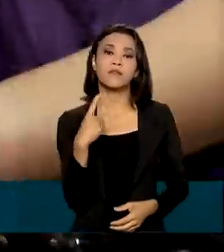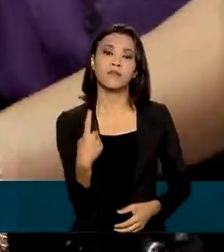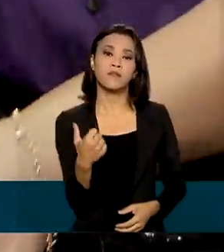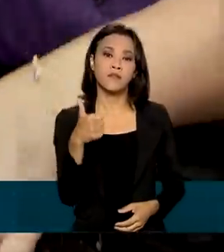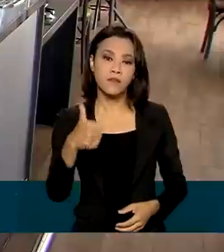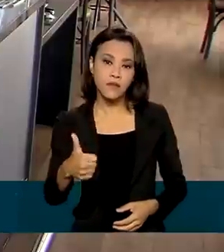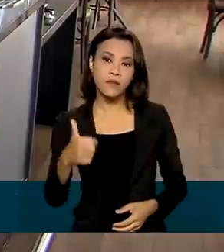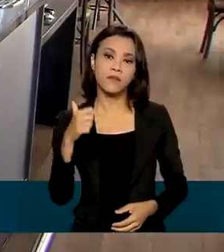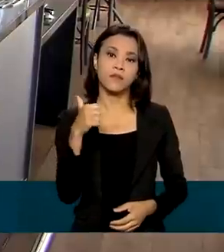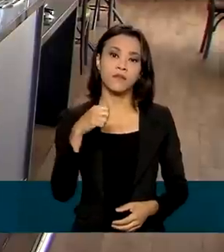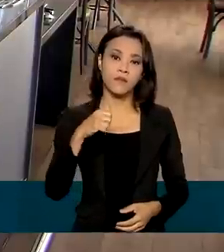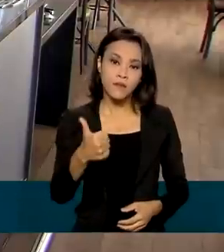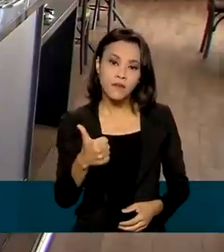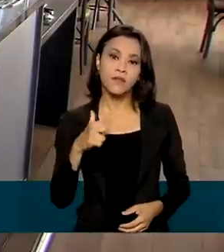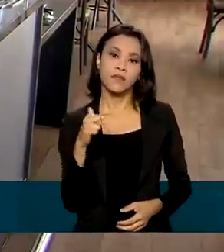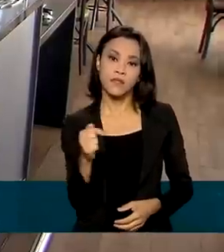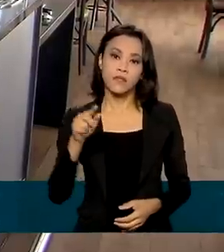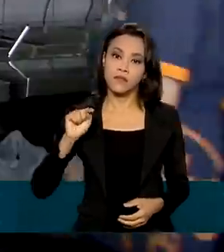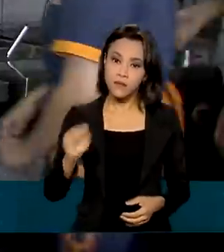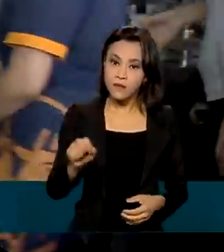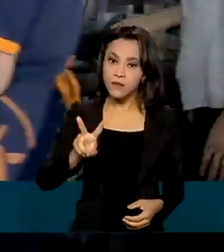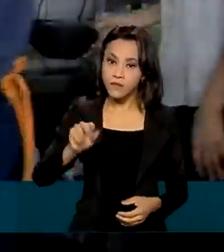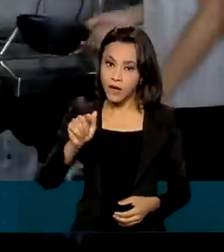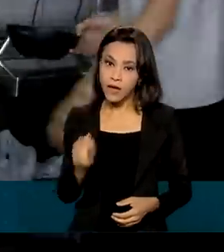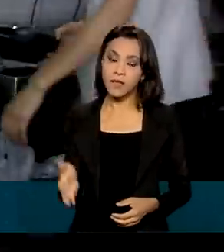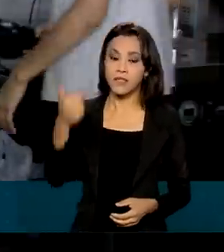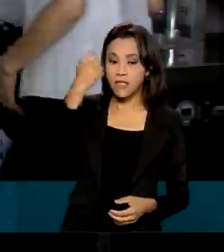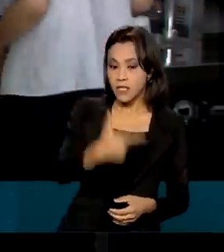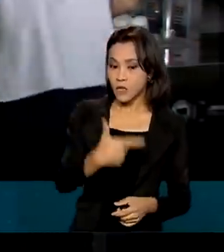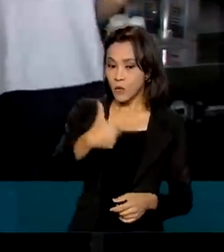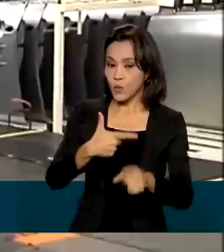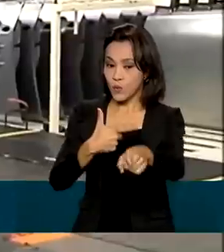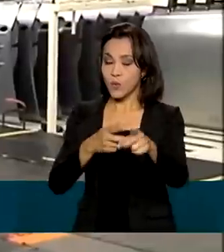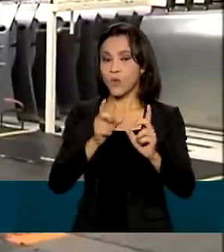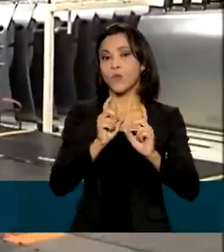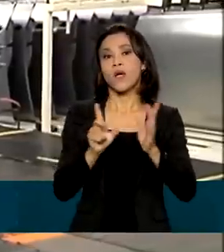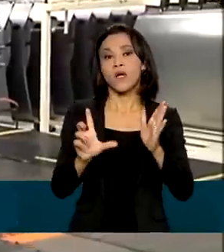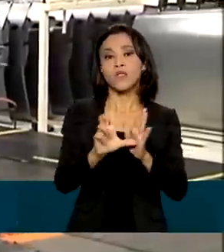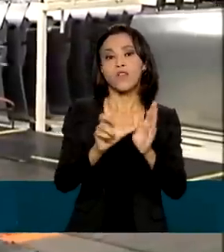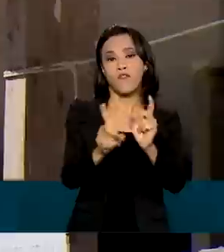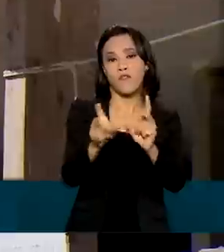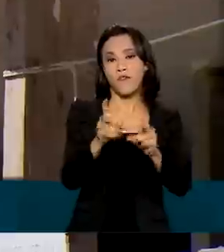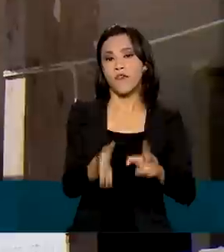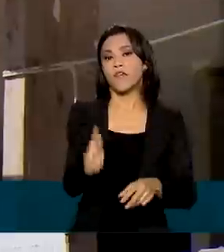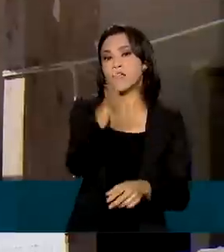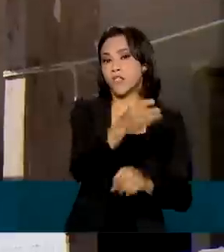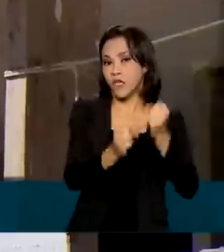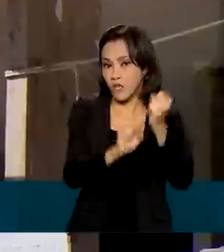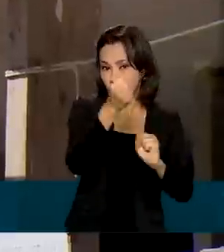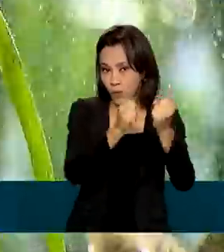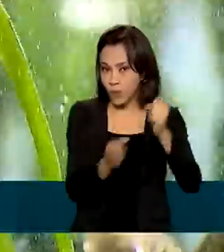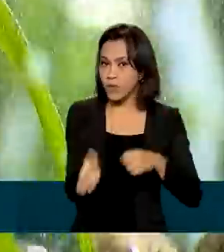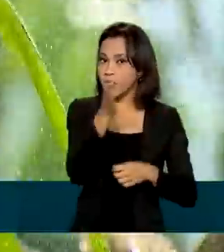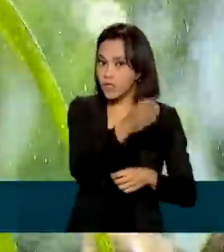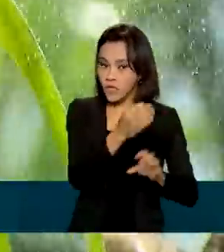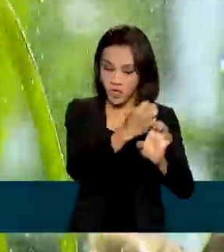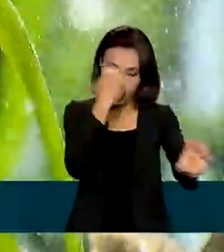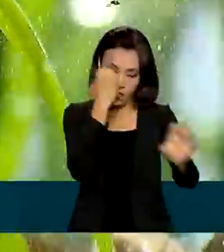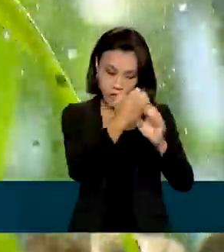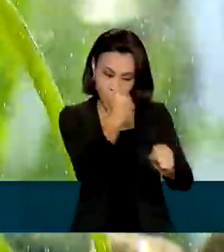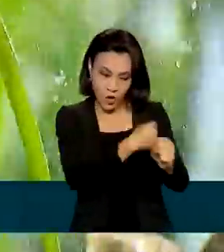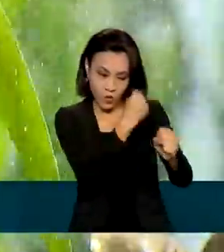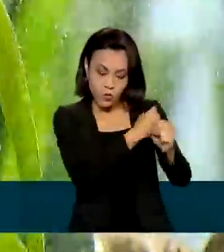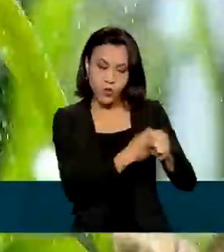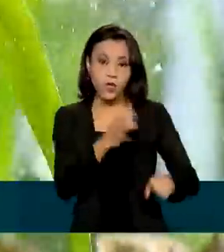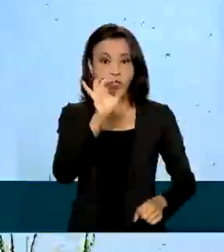vagas. Em segundo lugar ficou o comércio, seguido da indústria e depois construção civil. Apenas a